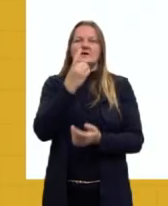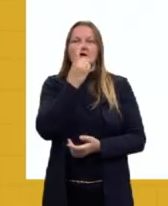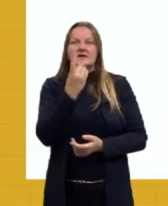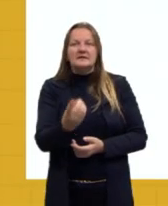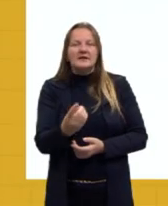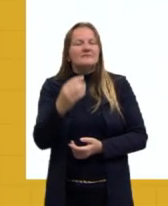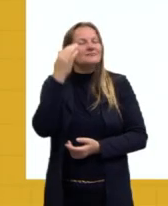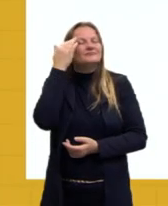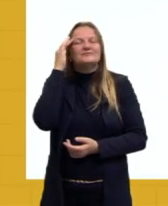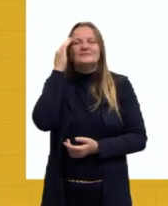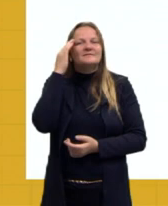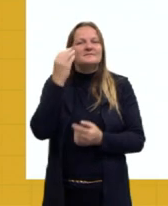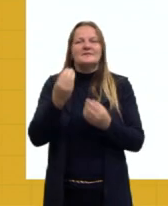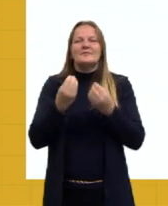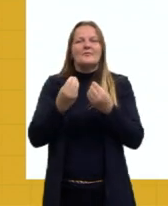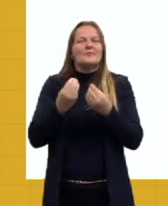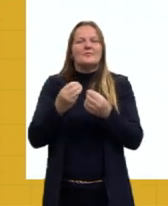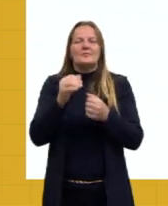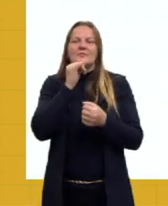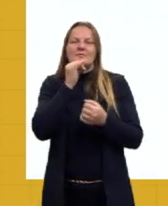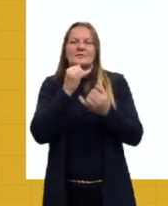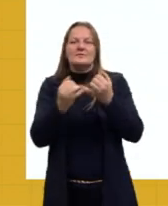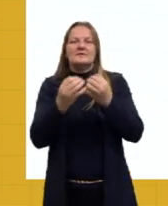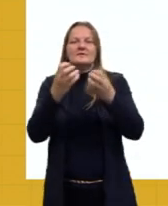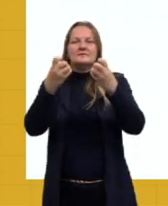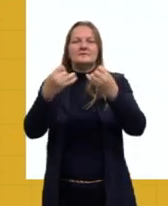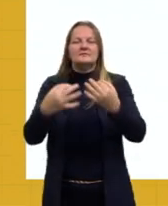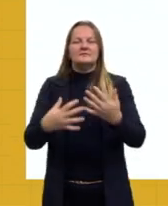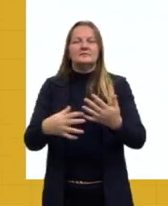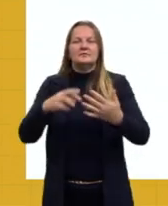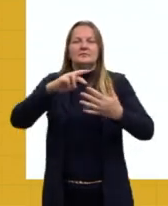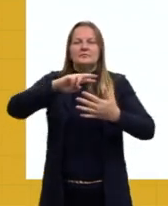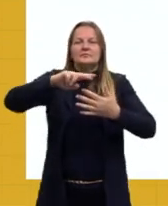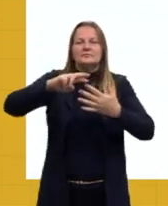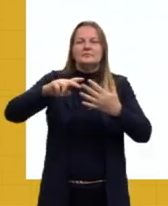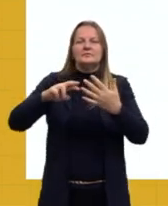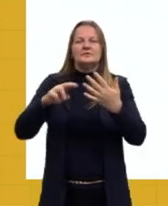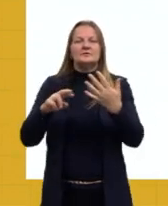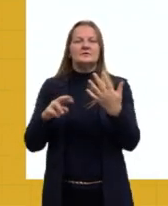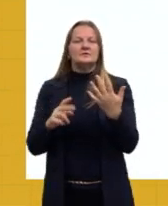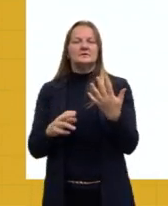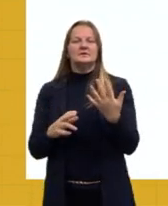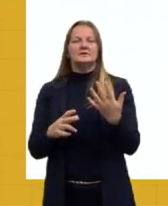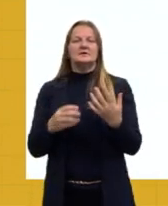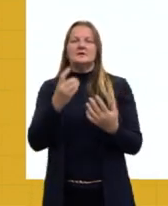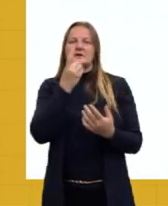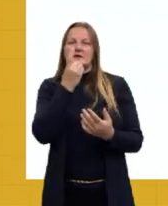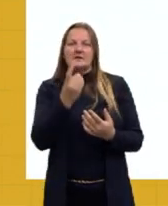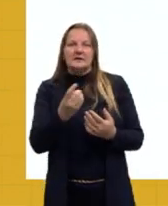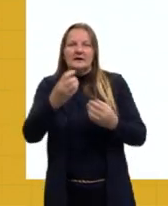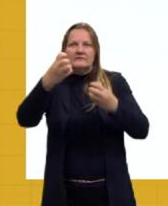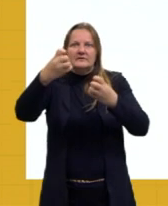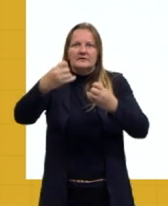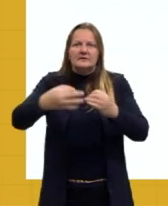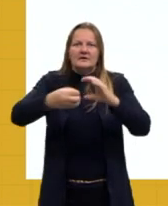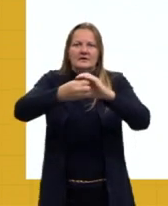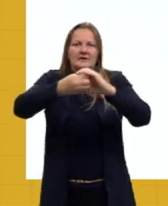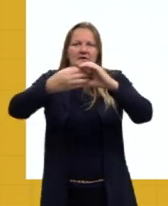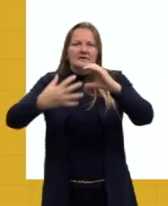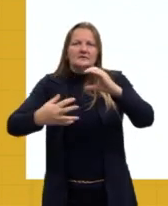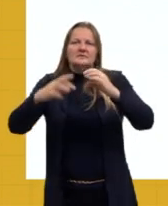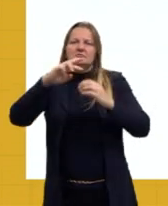não sabia, por exemplo, como a variabilidade, como as diferenças, como as características